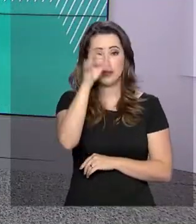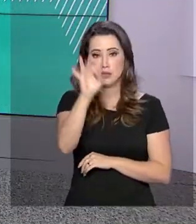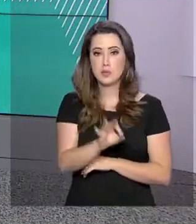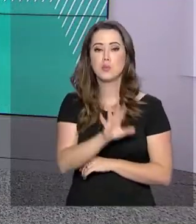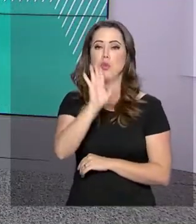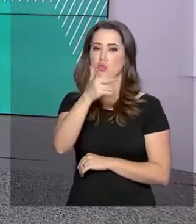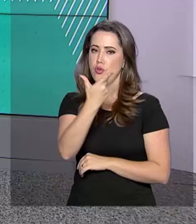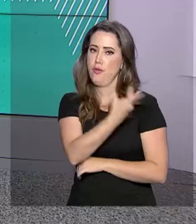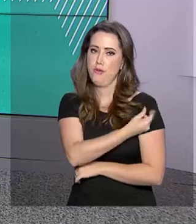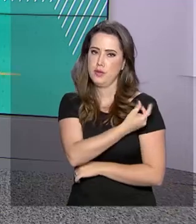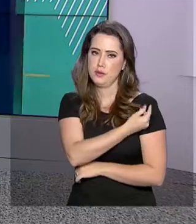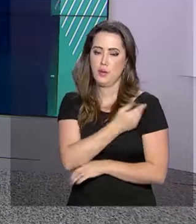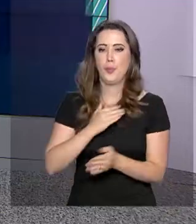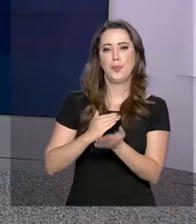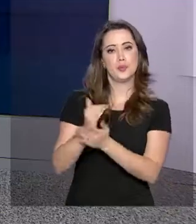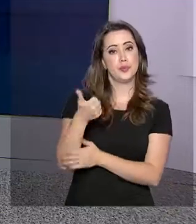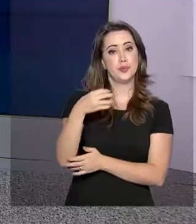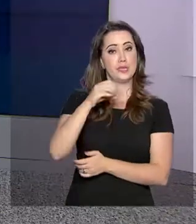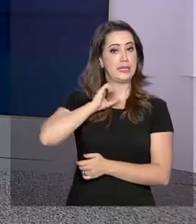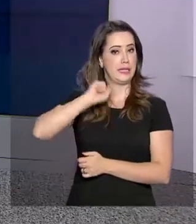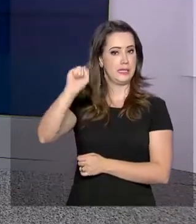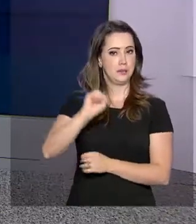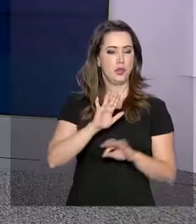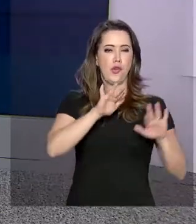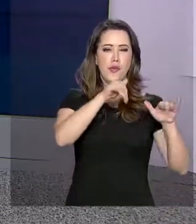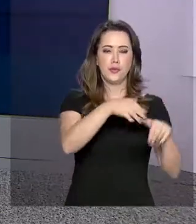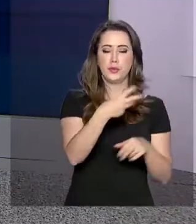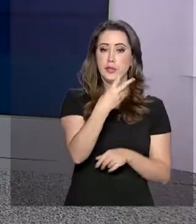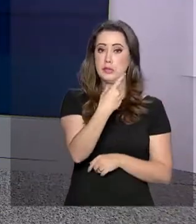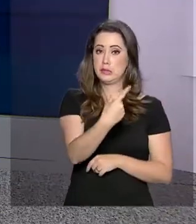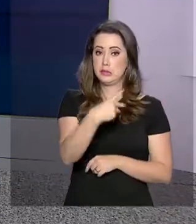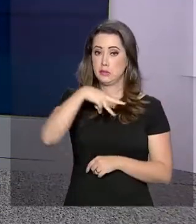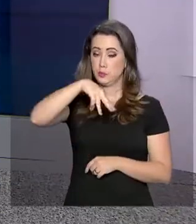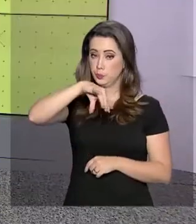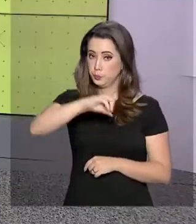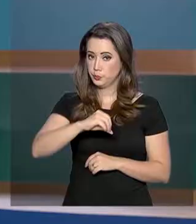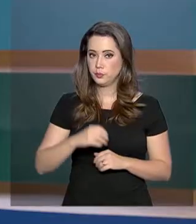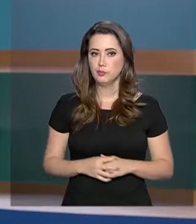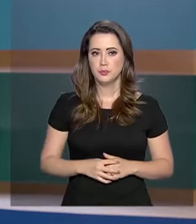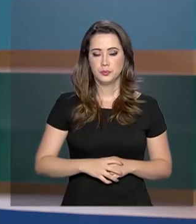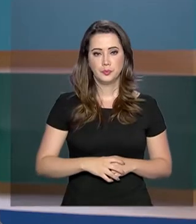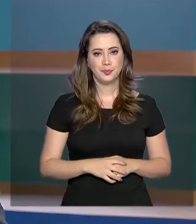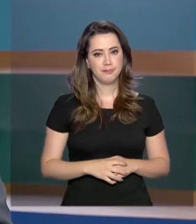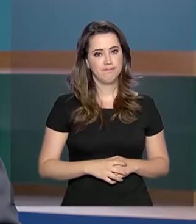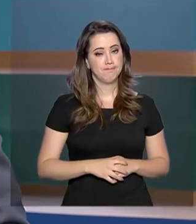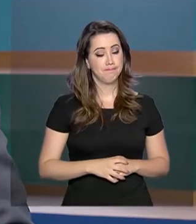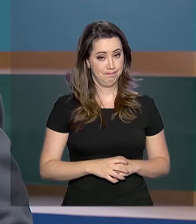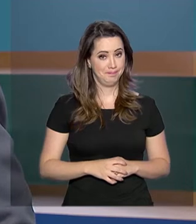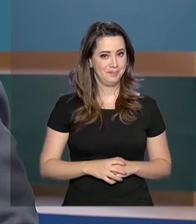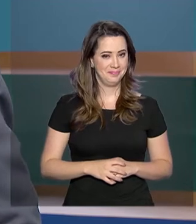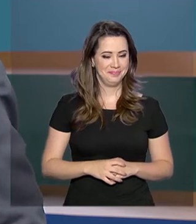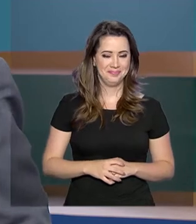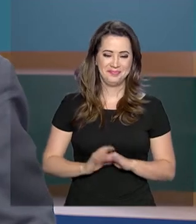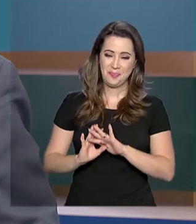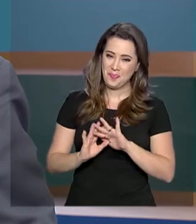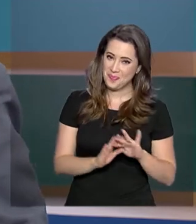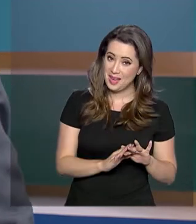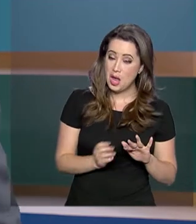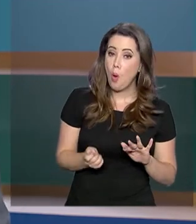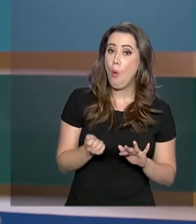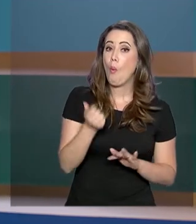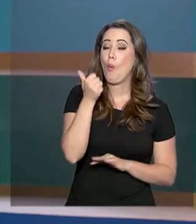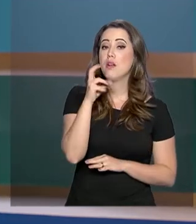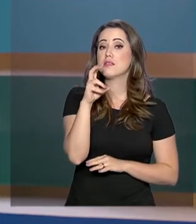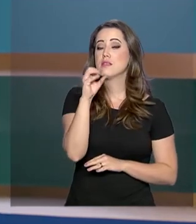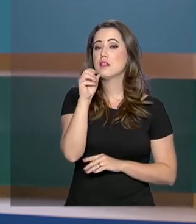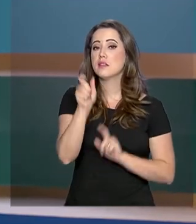A campanha começou no dia 10 de abril e termina no dia 31 de maio. E quase 500 mil pessoas se inscreveram